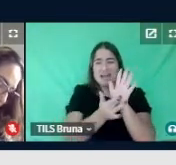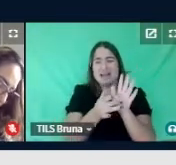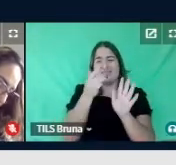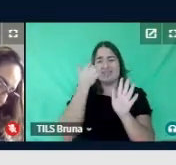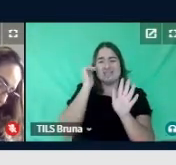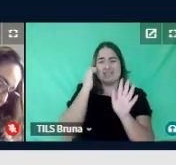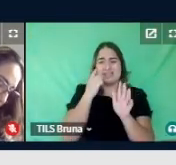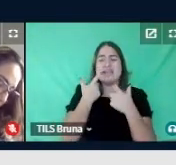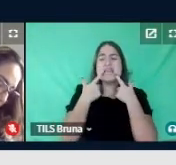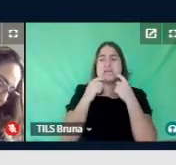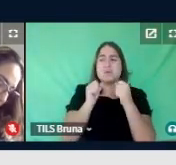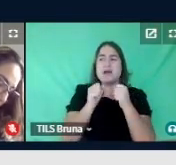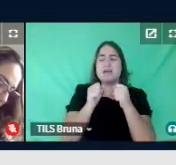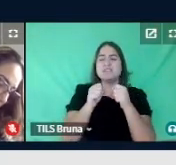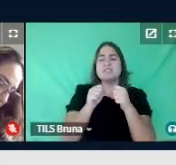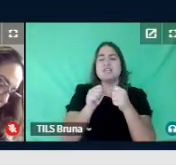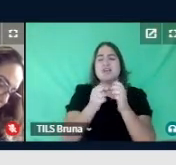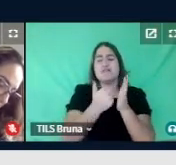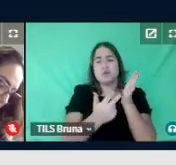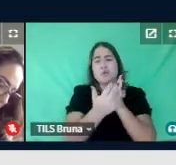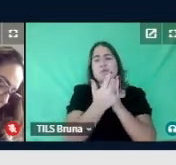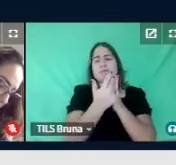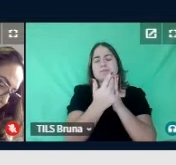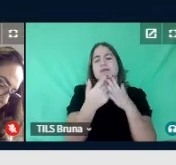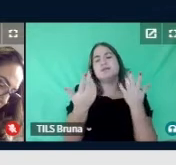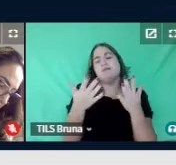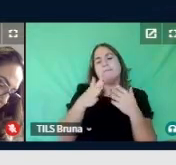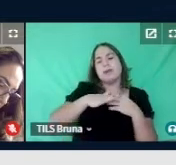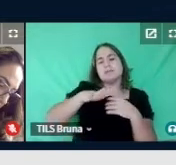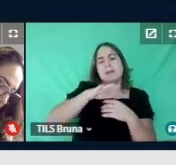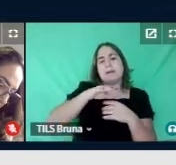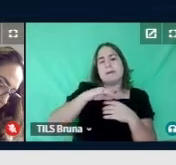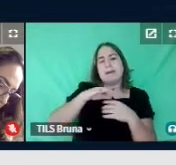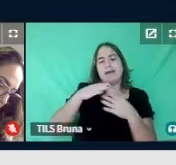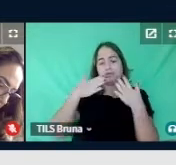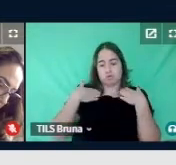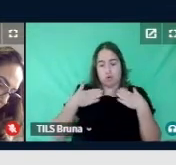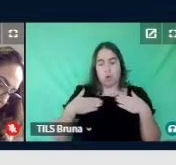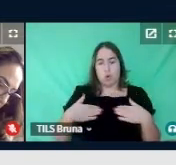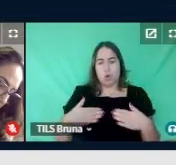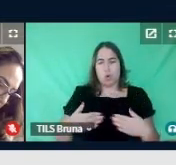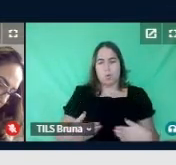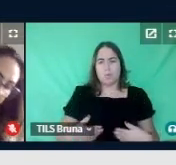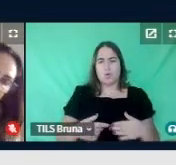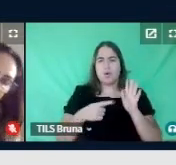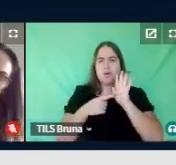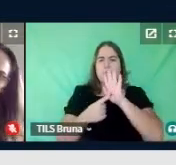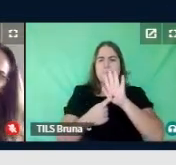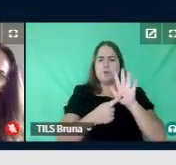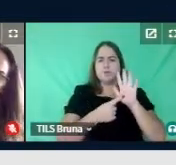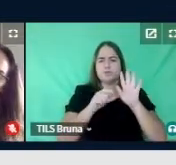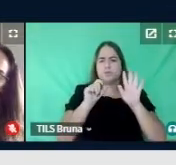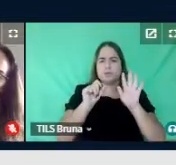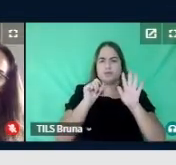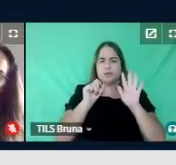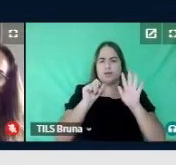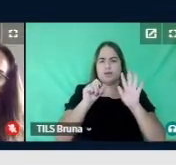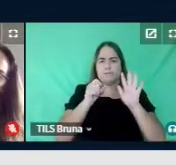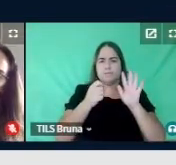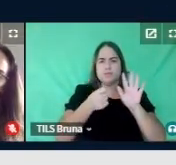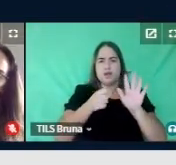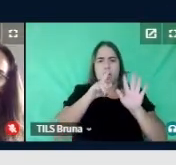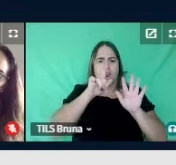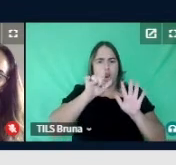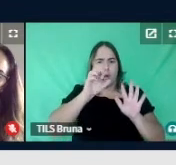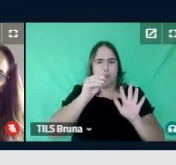ironias. Nos aspectos biológicos, nós enfatizamos aqui os aspectos relacionados ao lobo frontal. Há estudos que